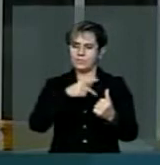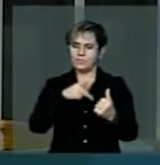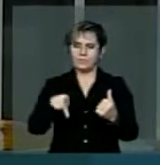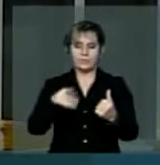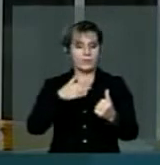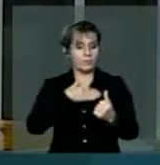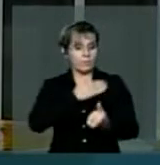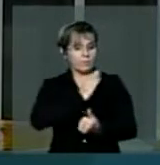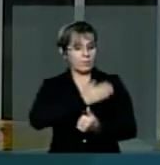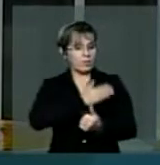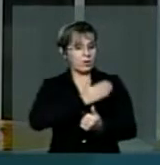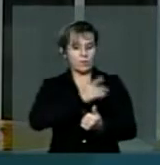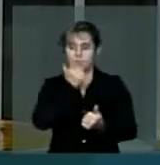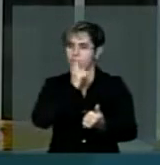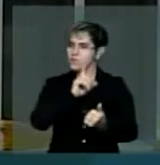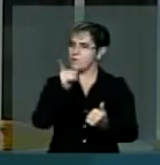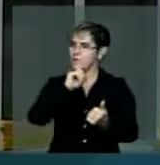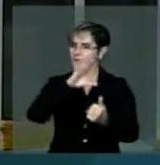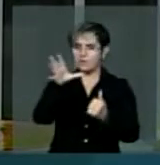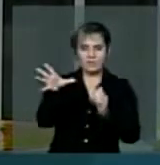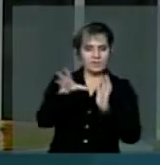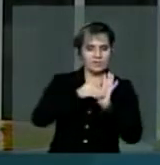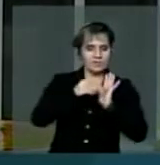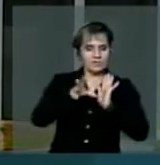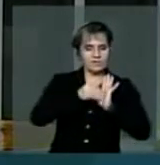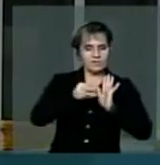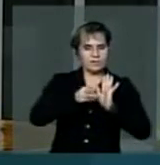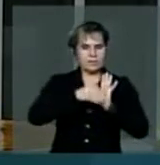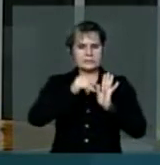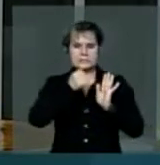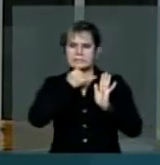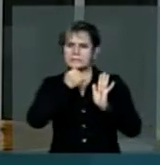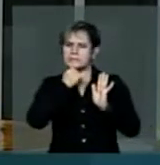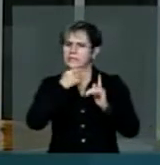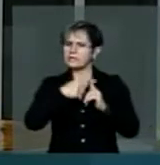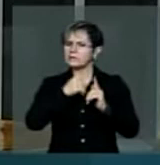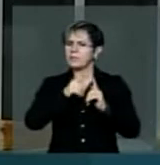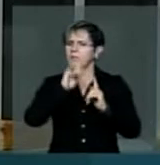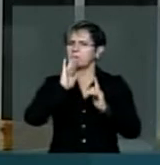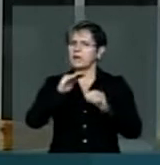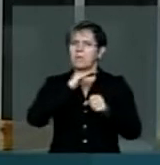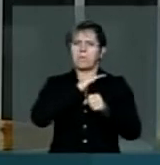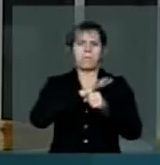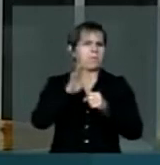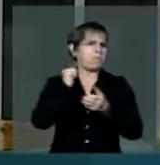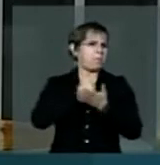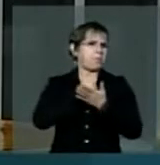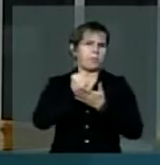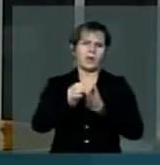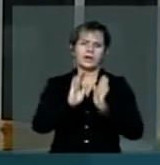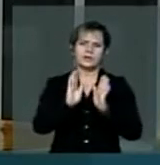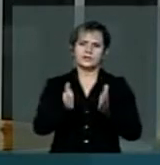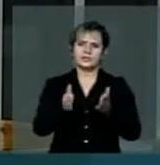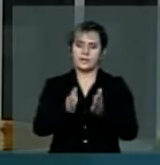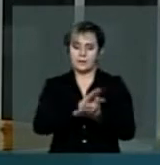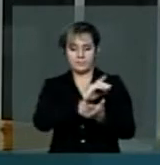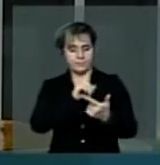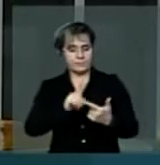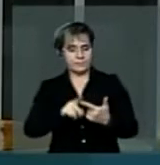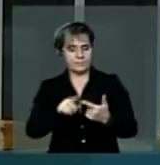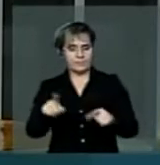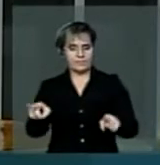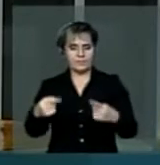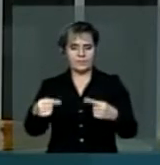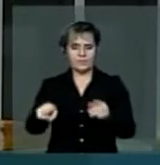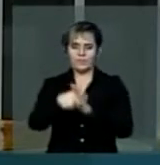não cabe mais colocar tristeza, pois já é demais. E o outro é de uma canção da música